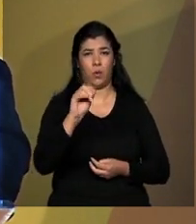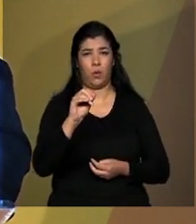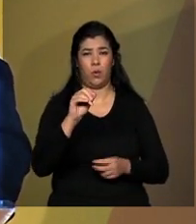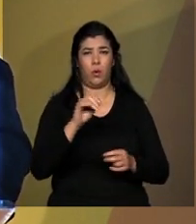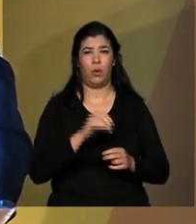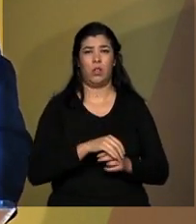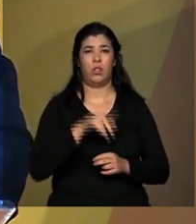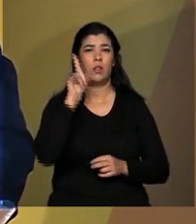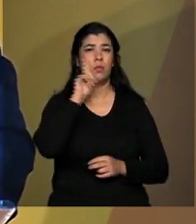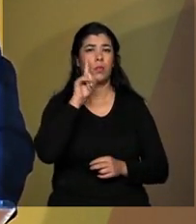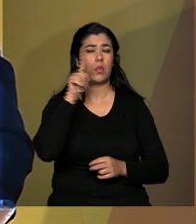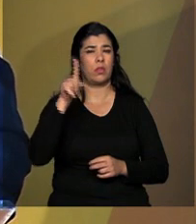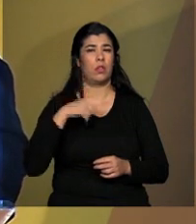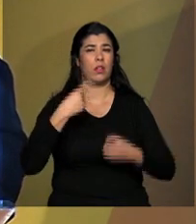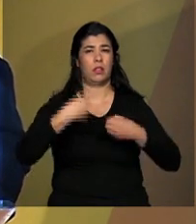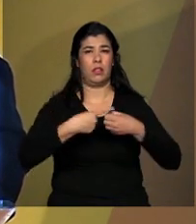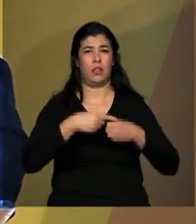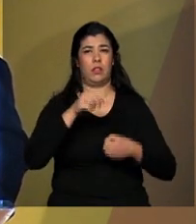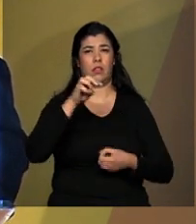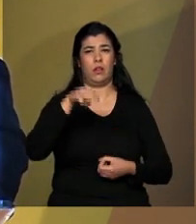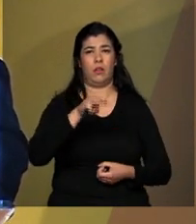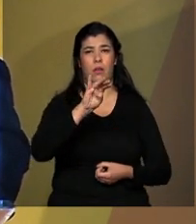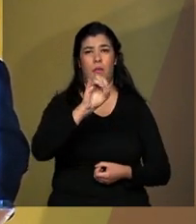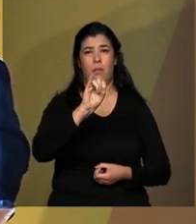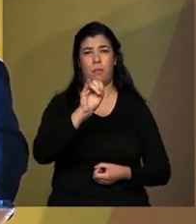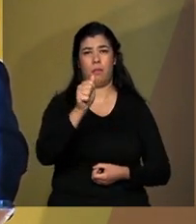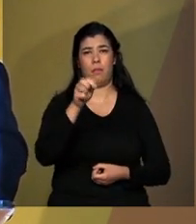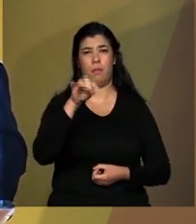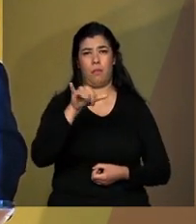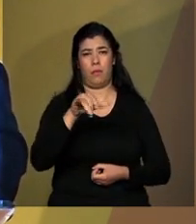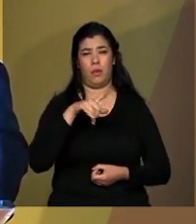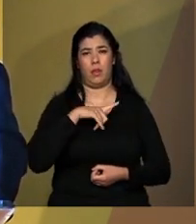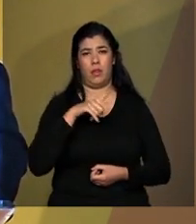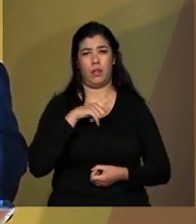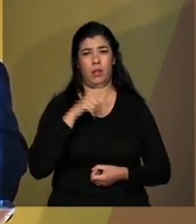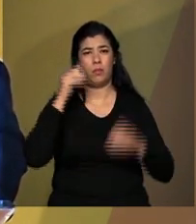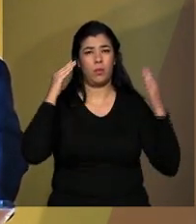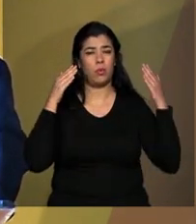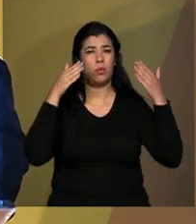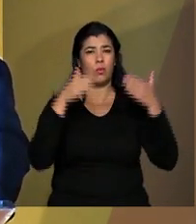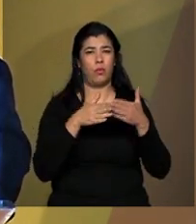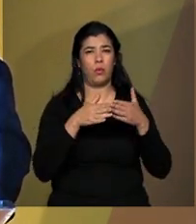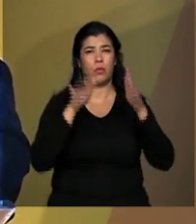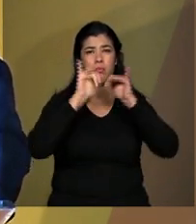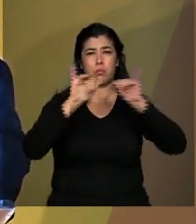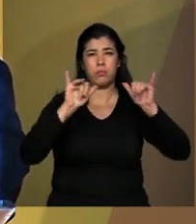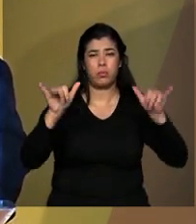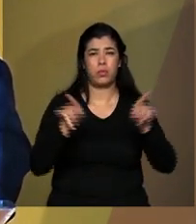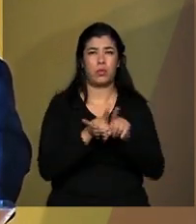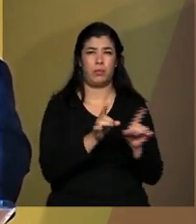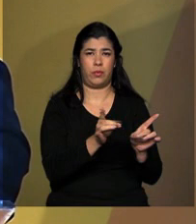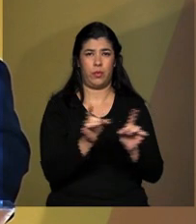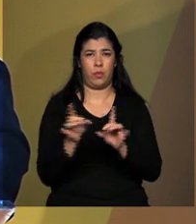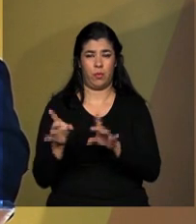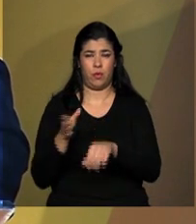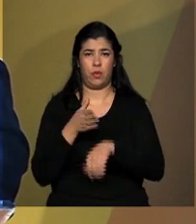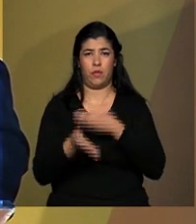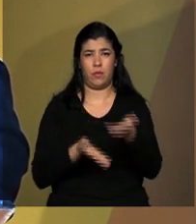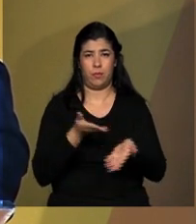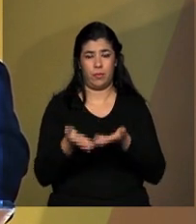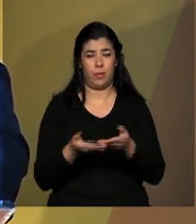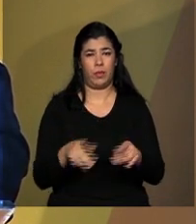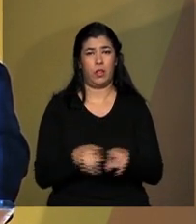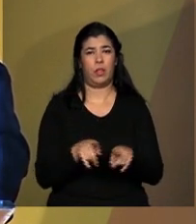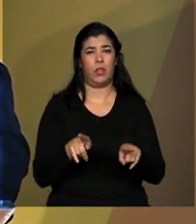está localizado em Miami, com enfoque na promoção de comércio e investimentos. E também